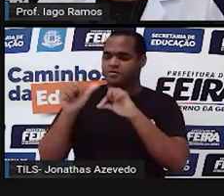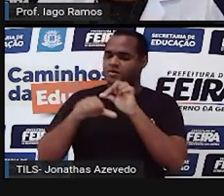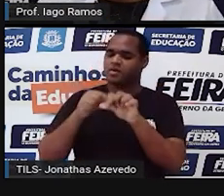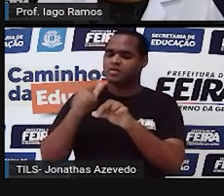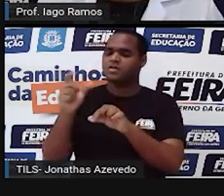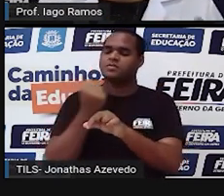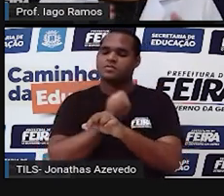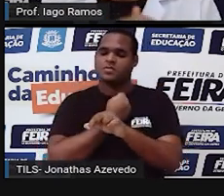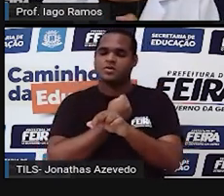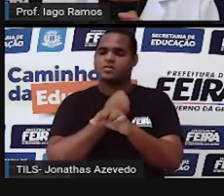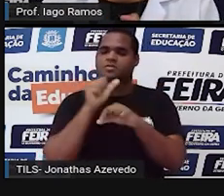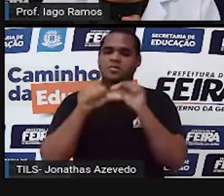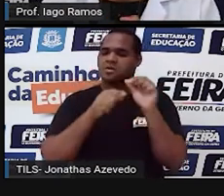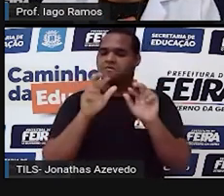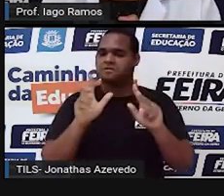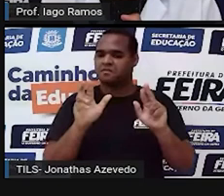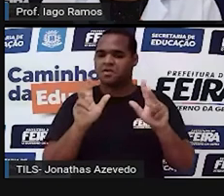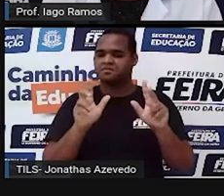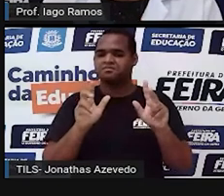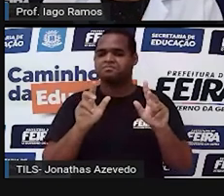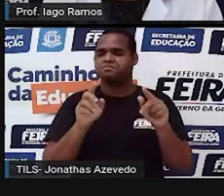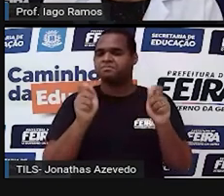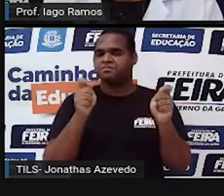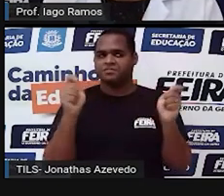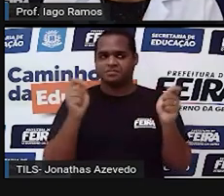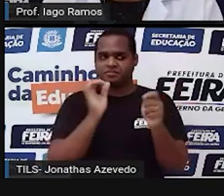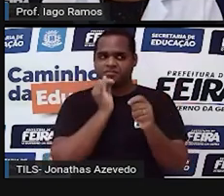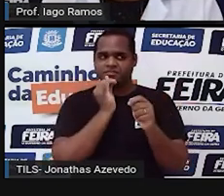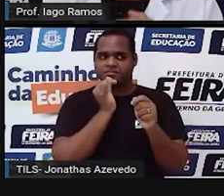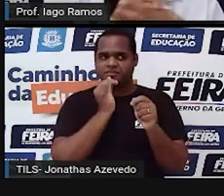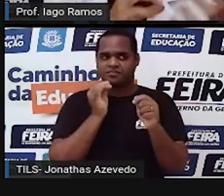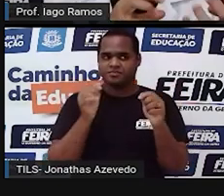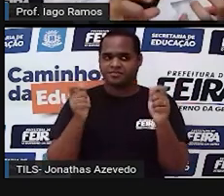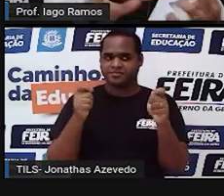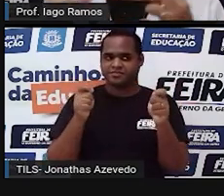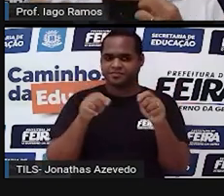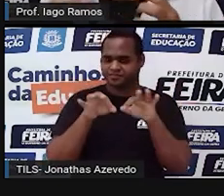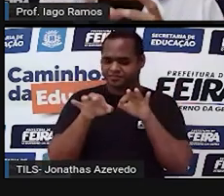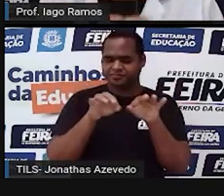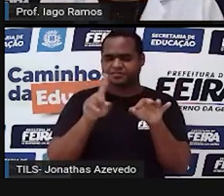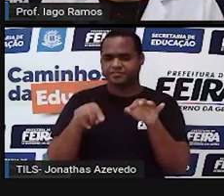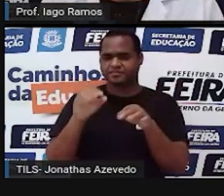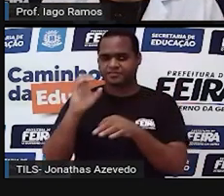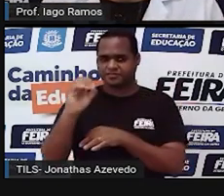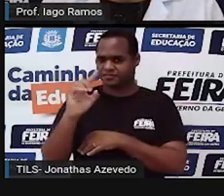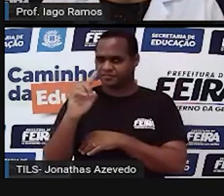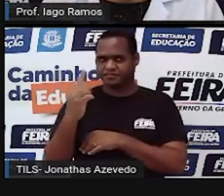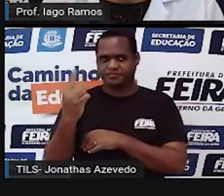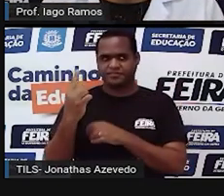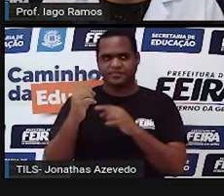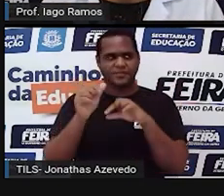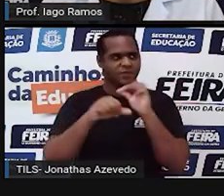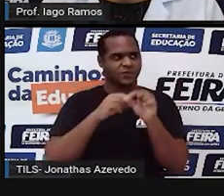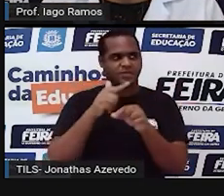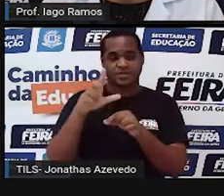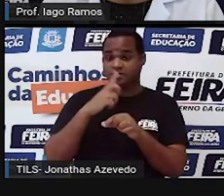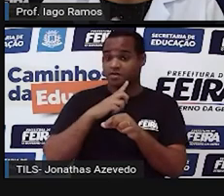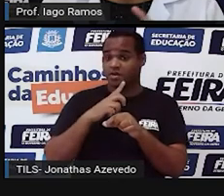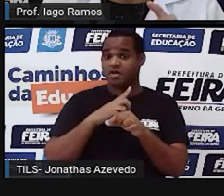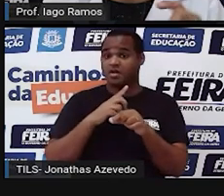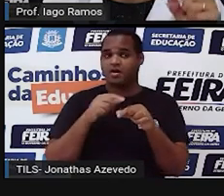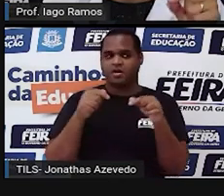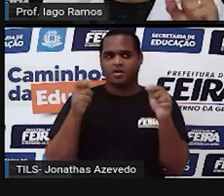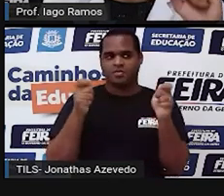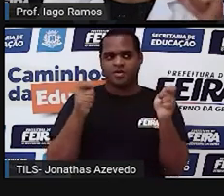muda. Por exemplo se eu troco de lugar o 0 com 1. Tá? Aí já vai